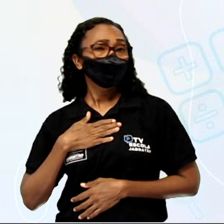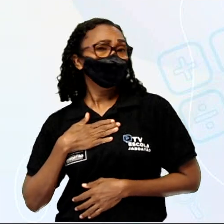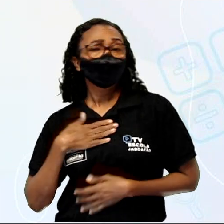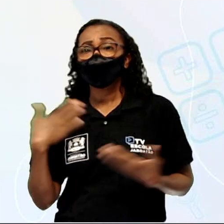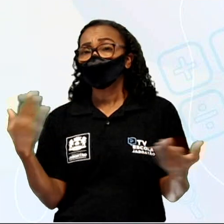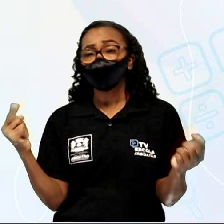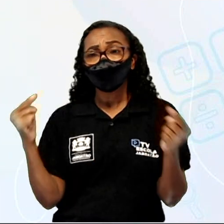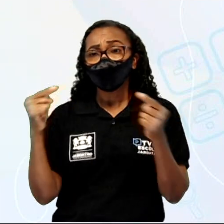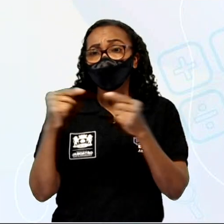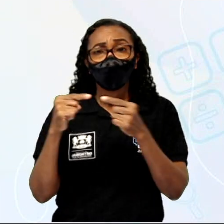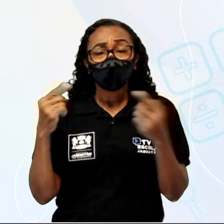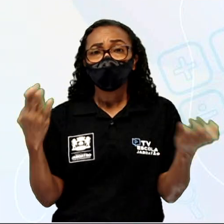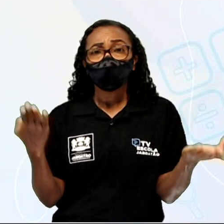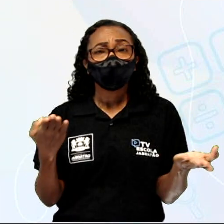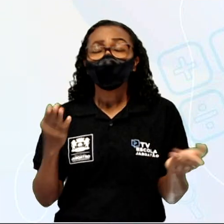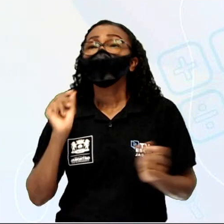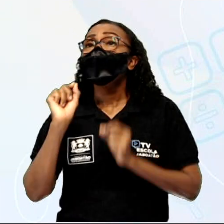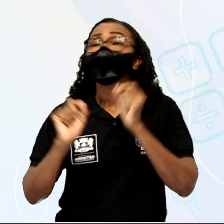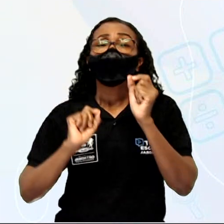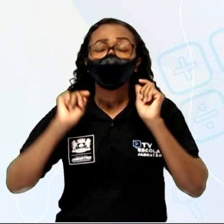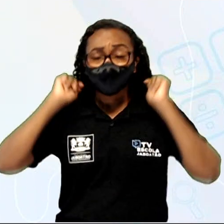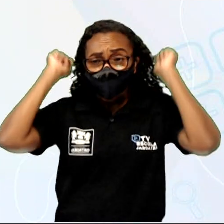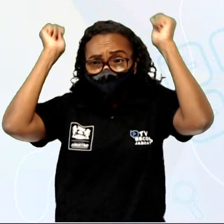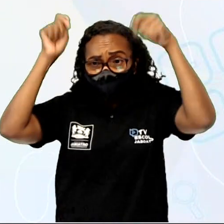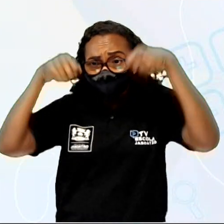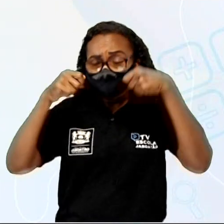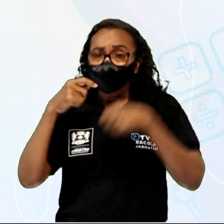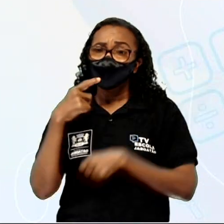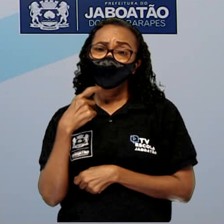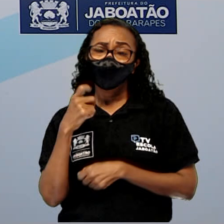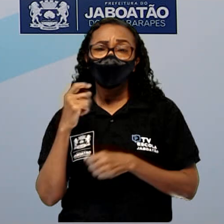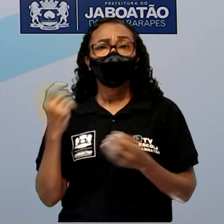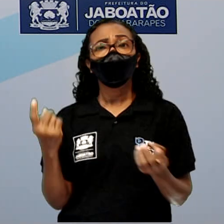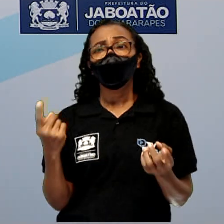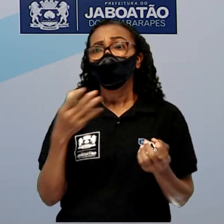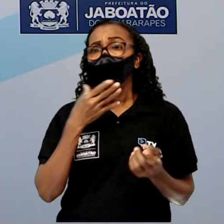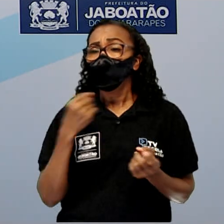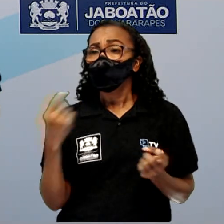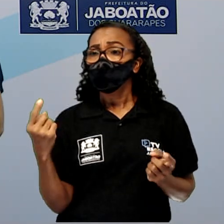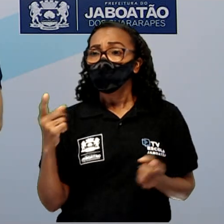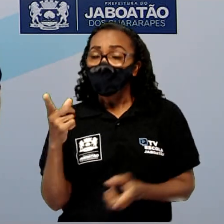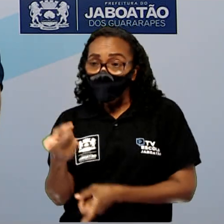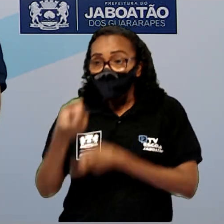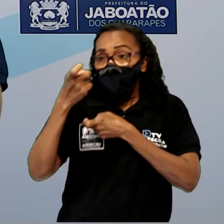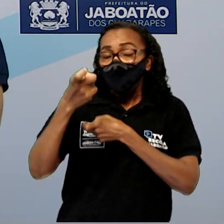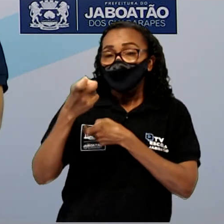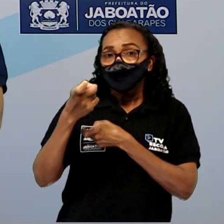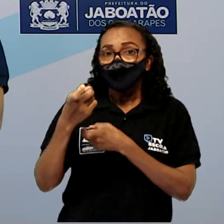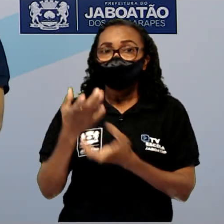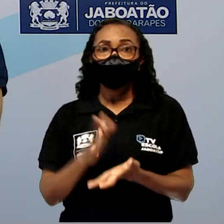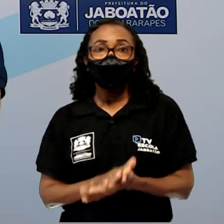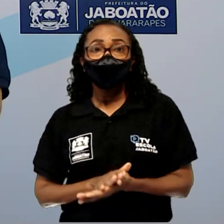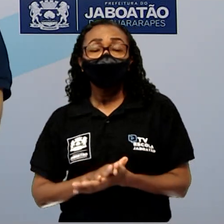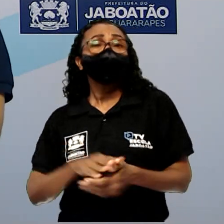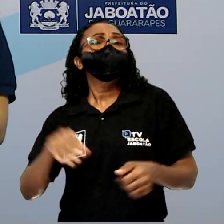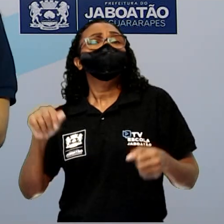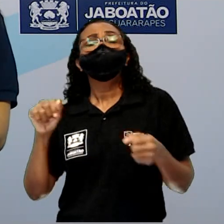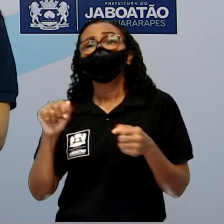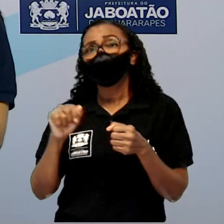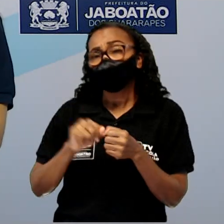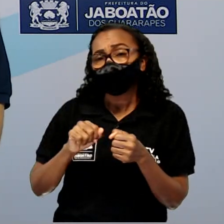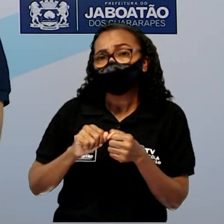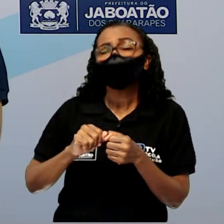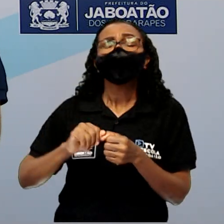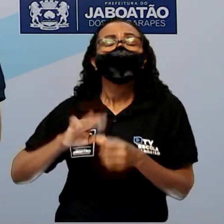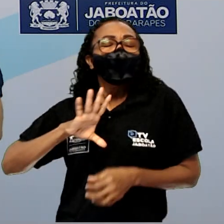com quem era a Chapeuzinho ou com o caçador. O que me fazia amar essa